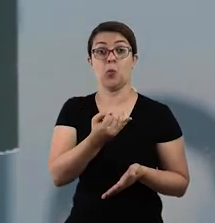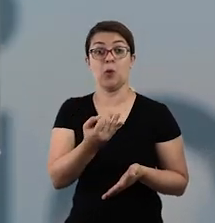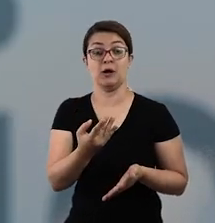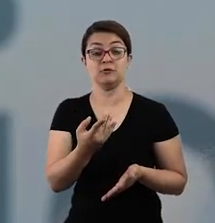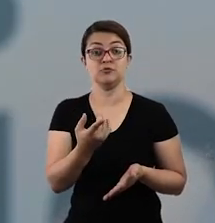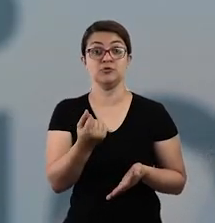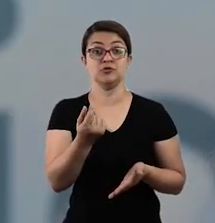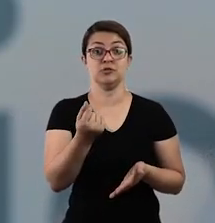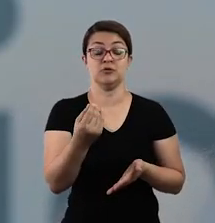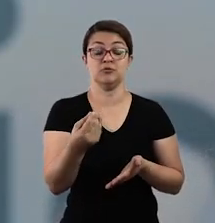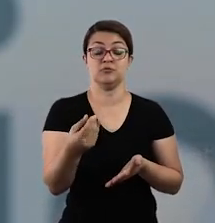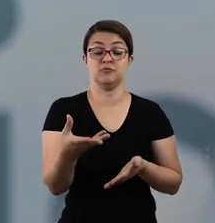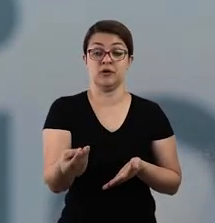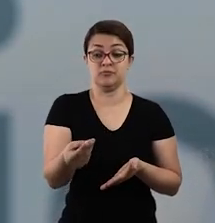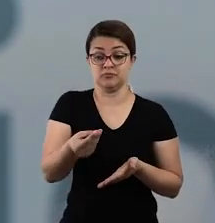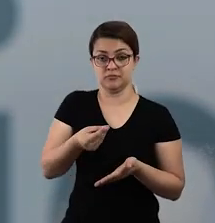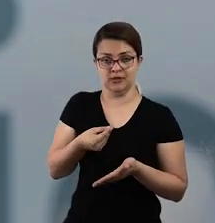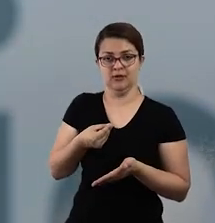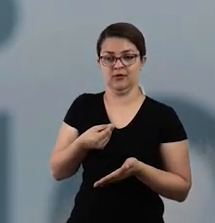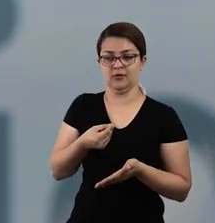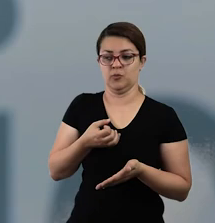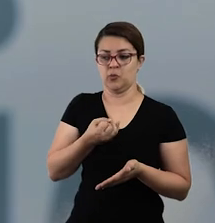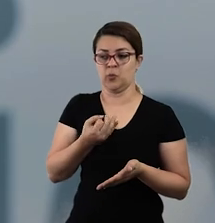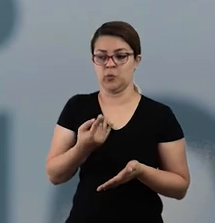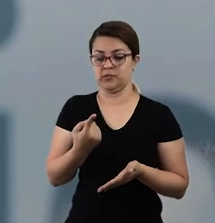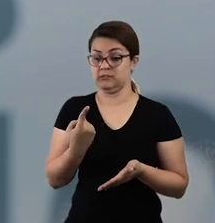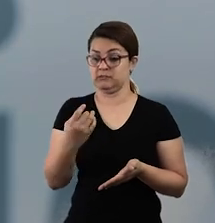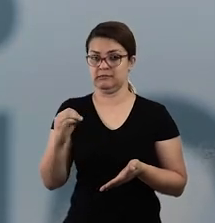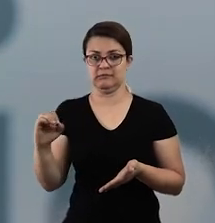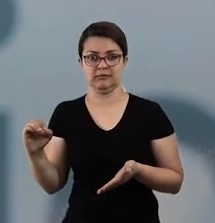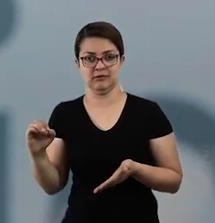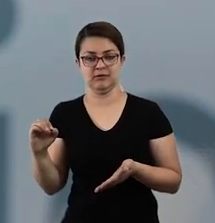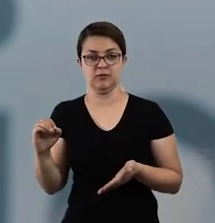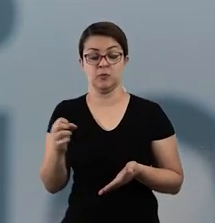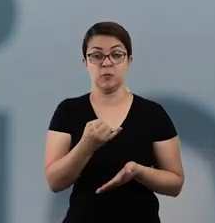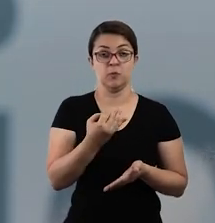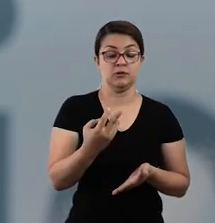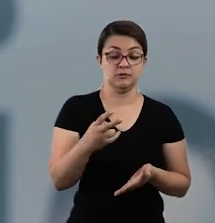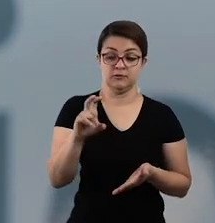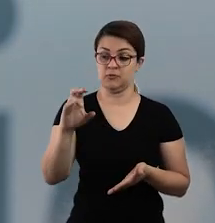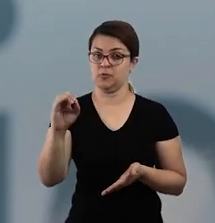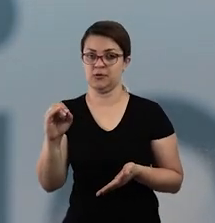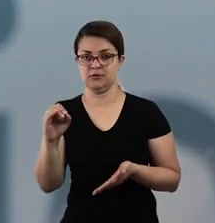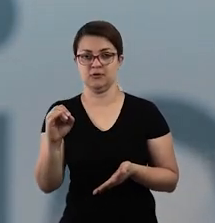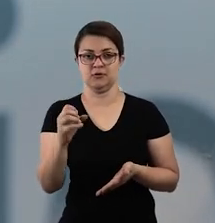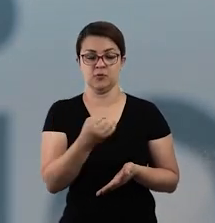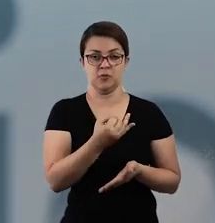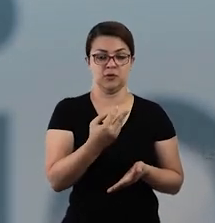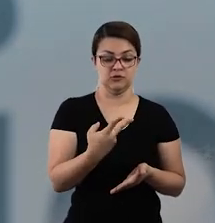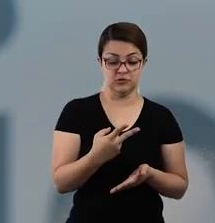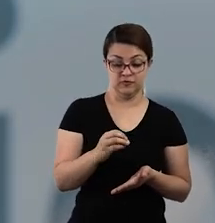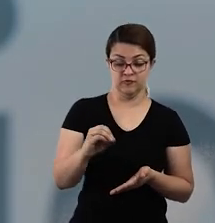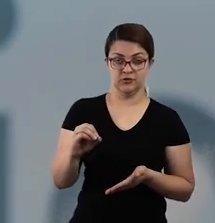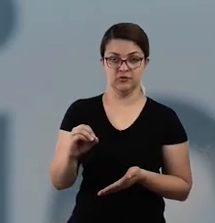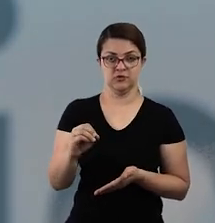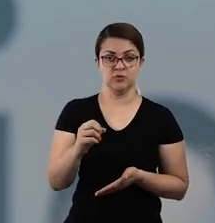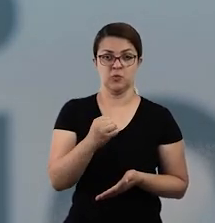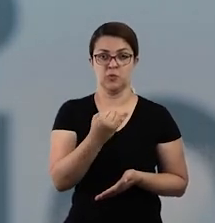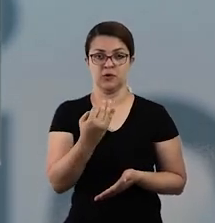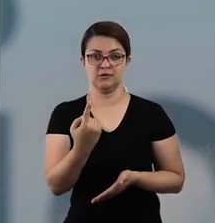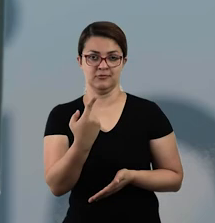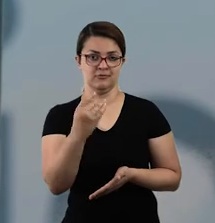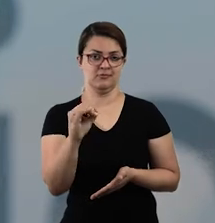sair, né? Então, por exemplo, vai sair quantas notas de 100? Vai sair quantas notas de 50? Quantas notas de 20? Quantas notas de 10?